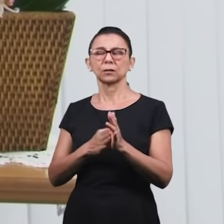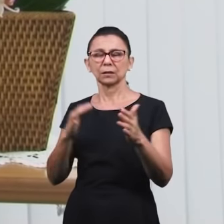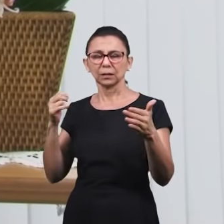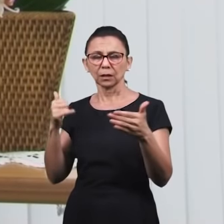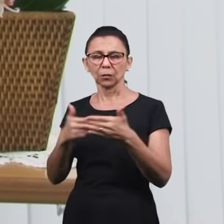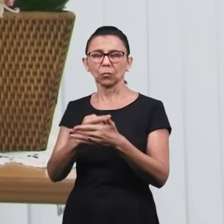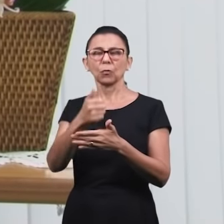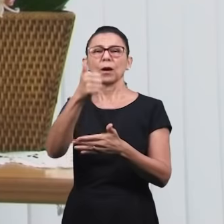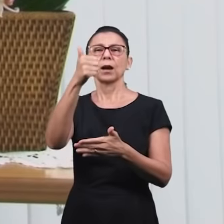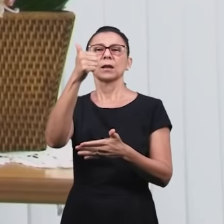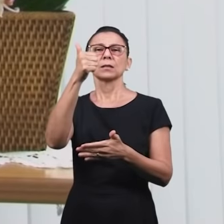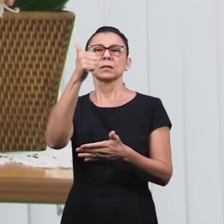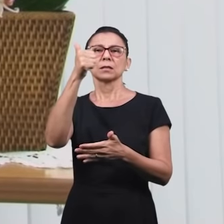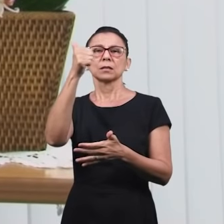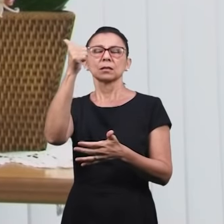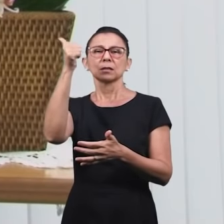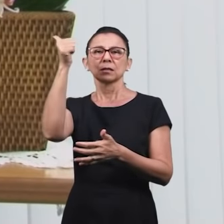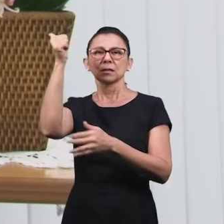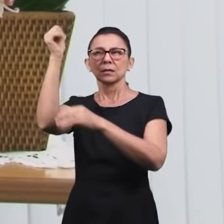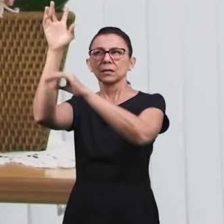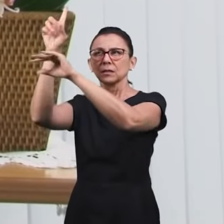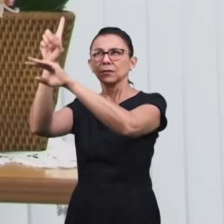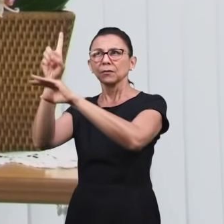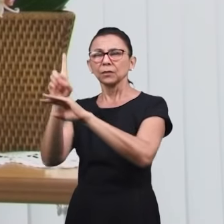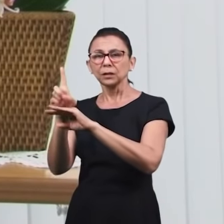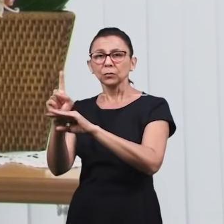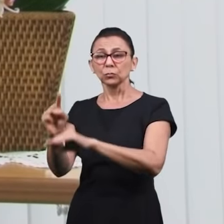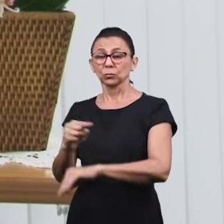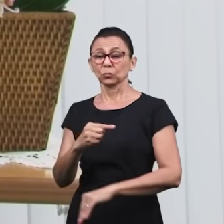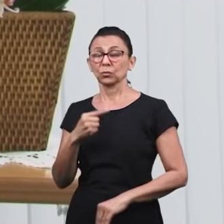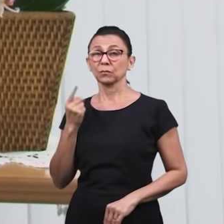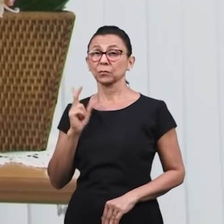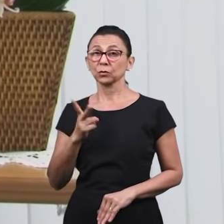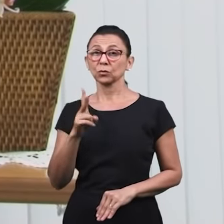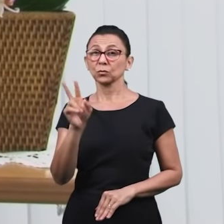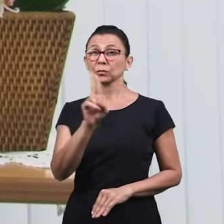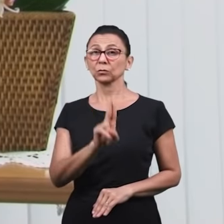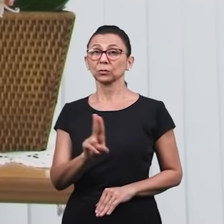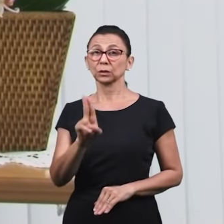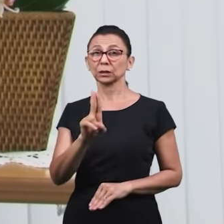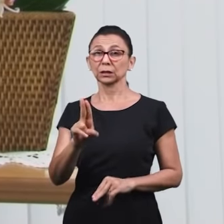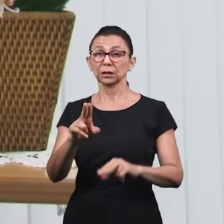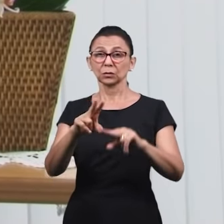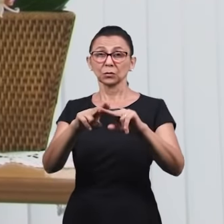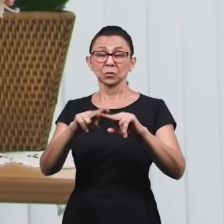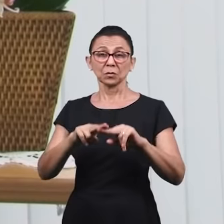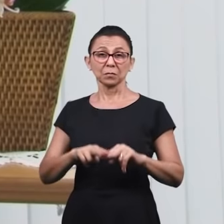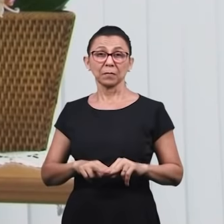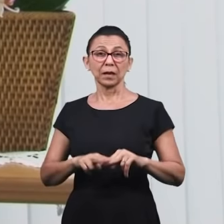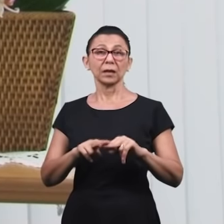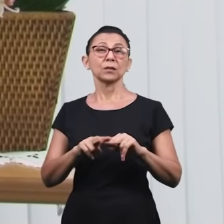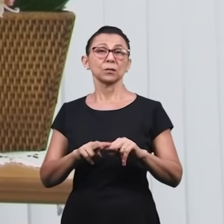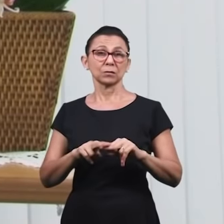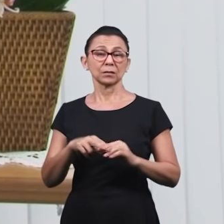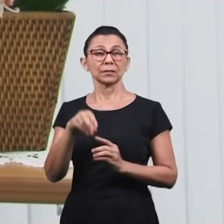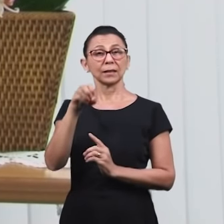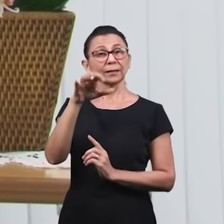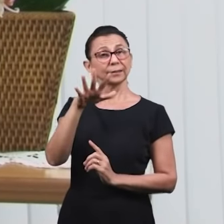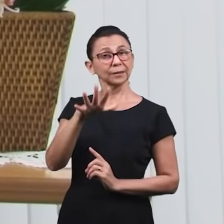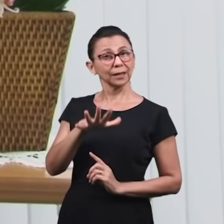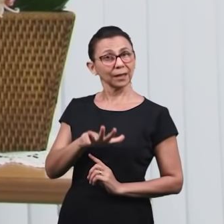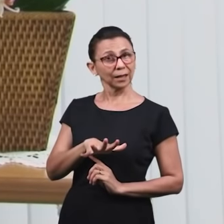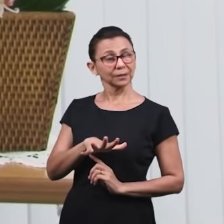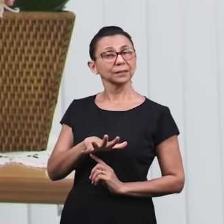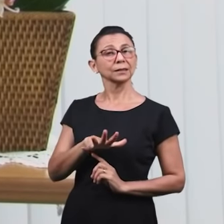seja o nome do Senhor, continuaremos fazendo uso de todos os recursos que Ele nos deu, porque